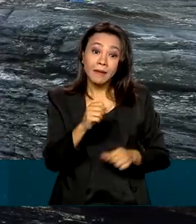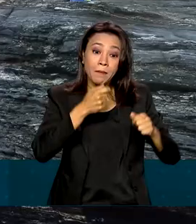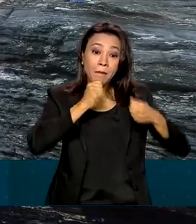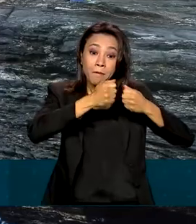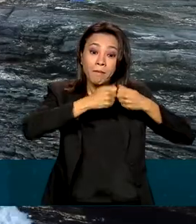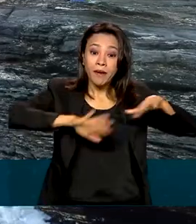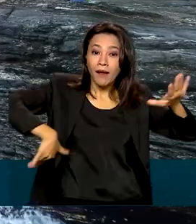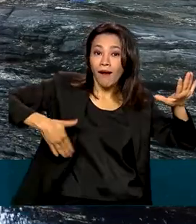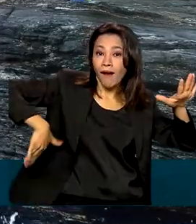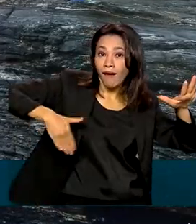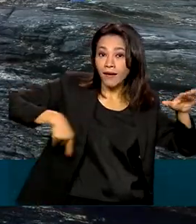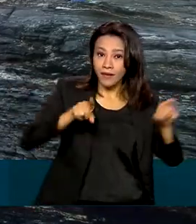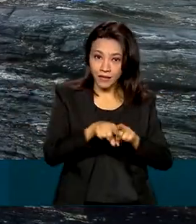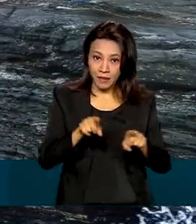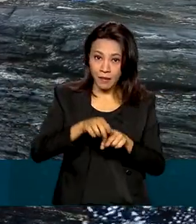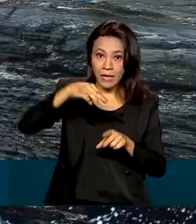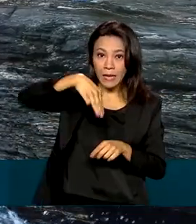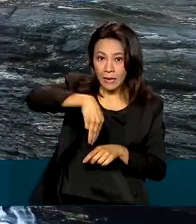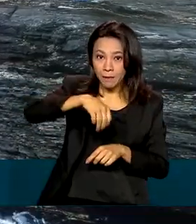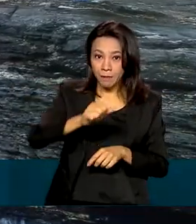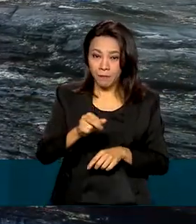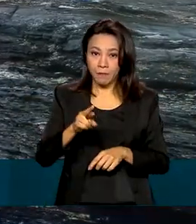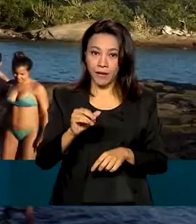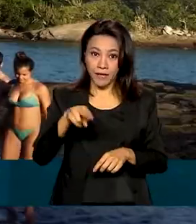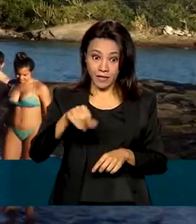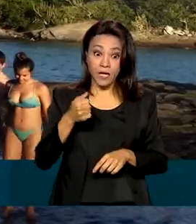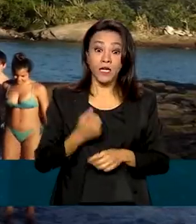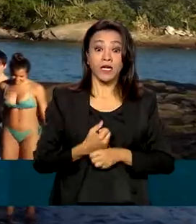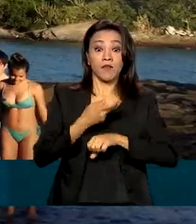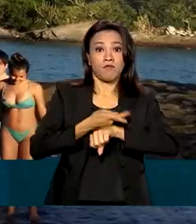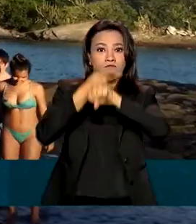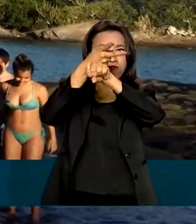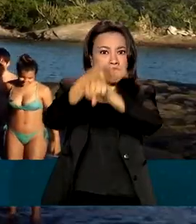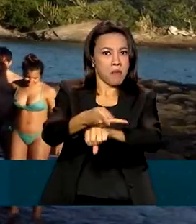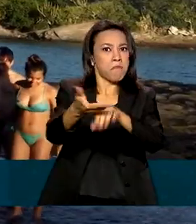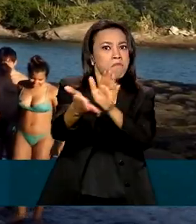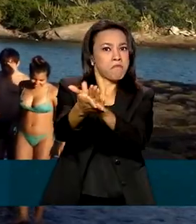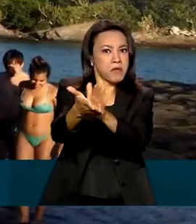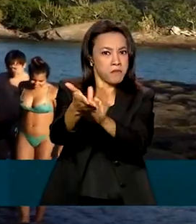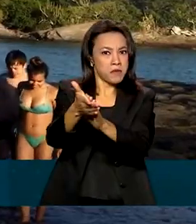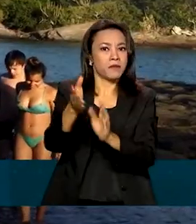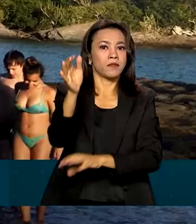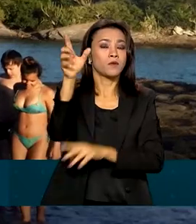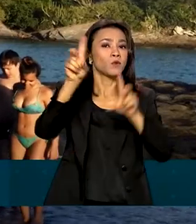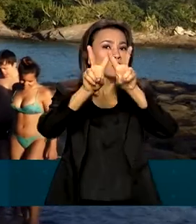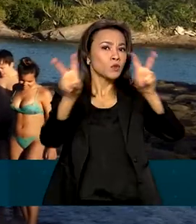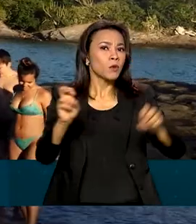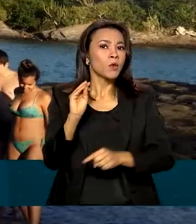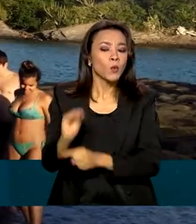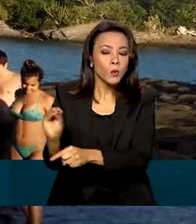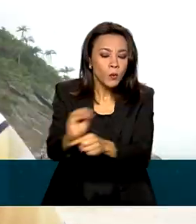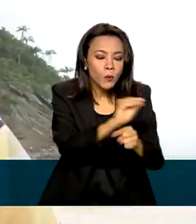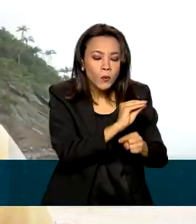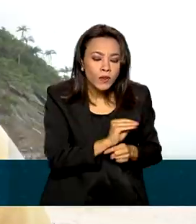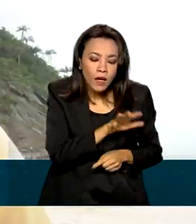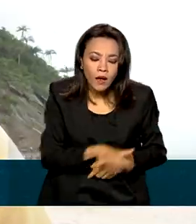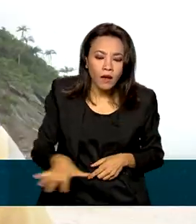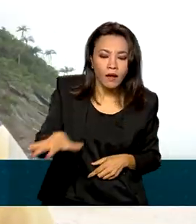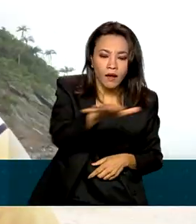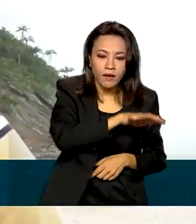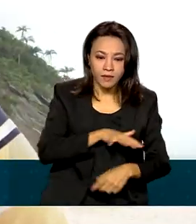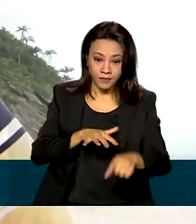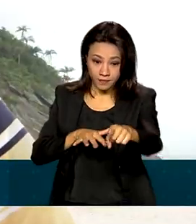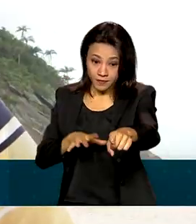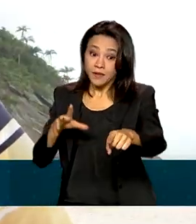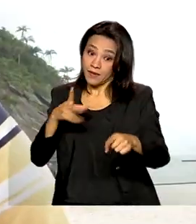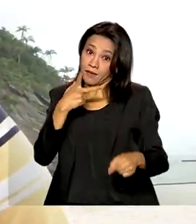condecoração de bandeira azul, que é a maior premiação global dedicada à preservação de áreas litorâneas. É sinal que tem alguém